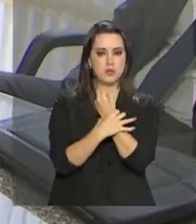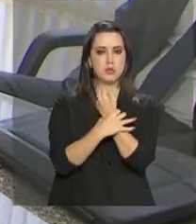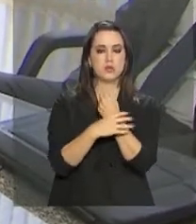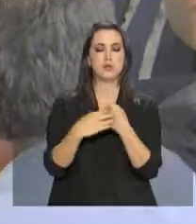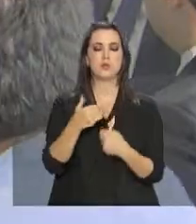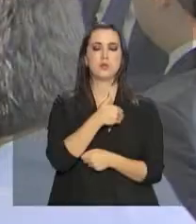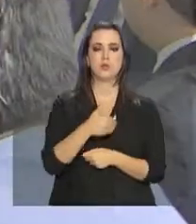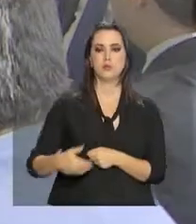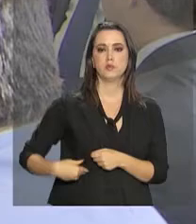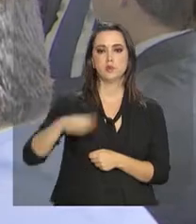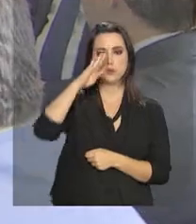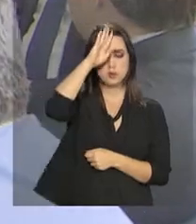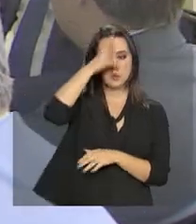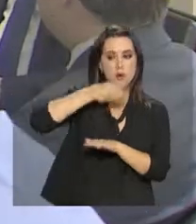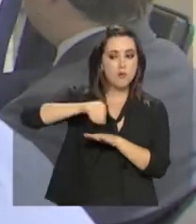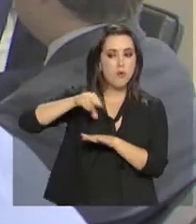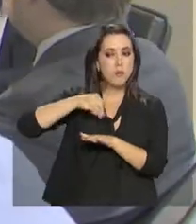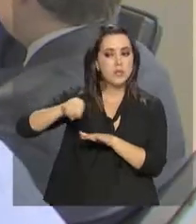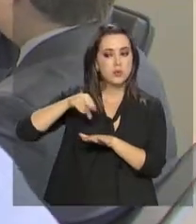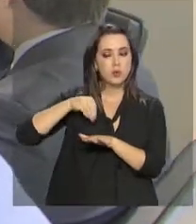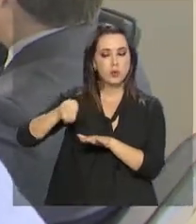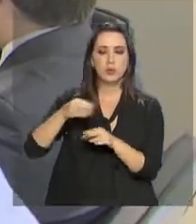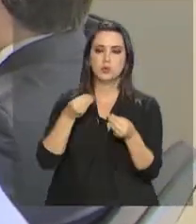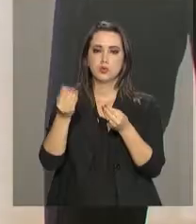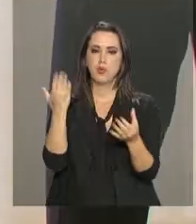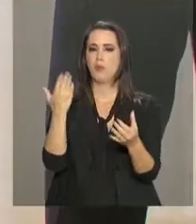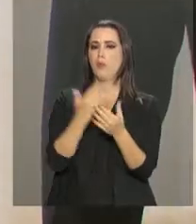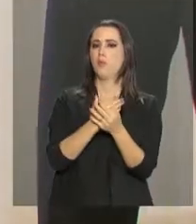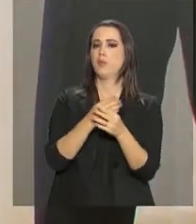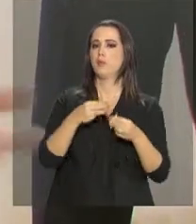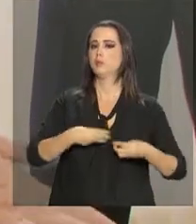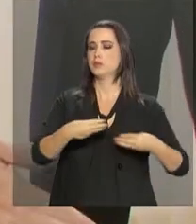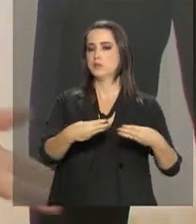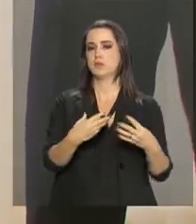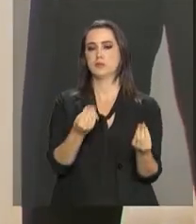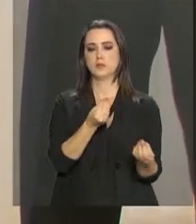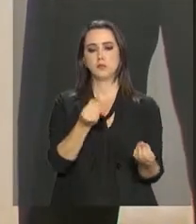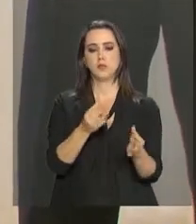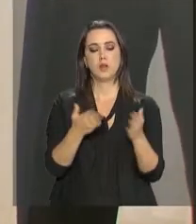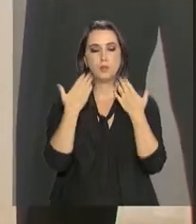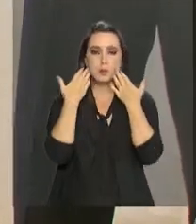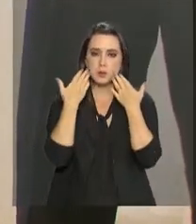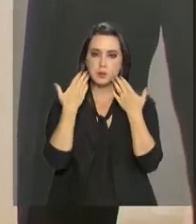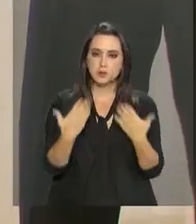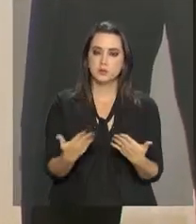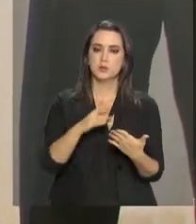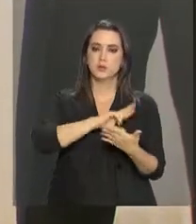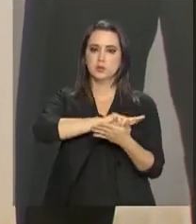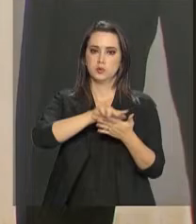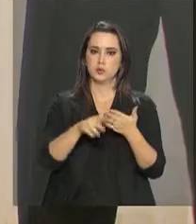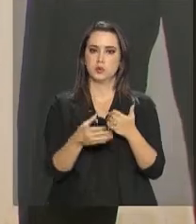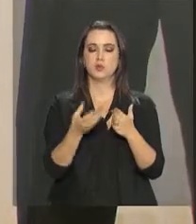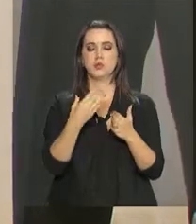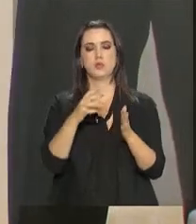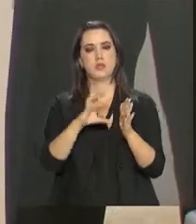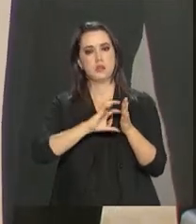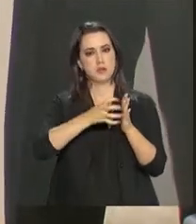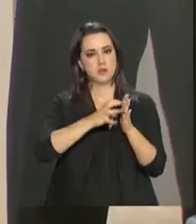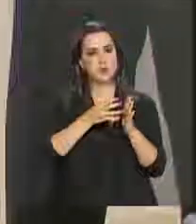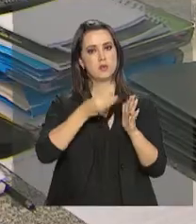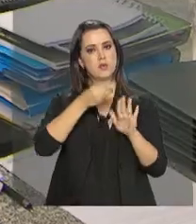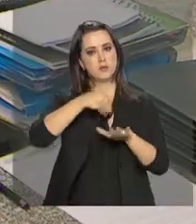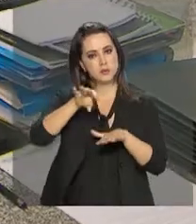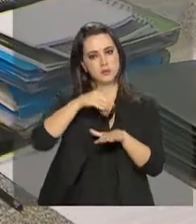Bolsonaro, informações sobre a estrutura da pasta. Também foi apresentado ao futuro ministro, dados sobre os programas e a